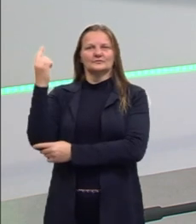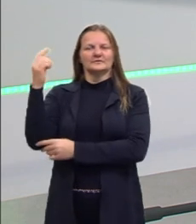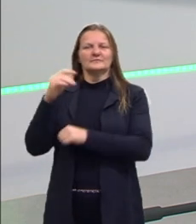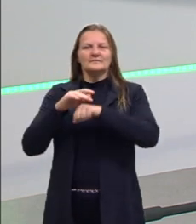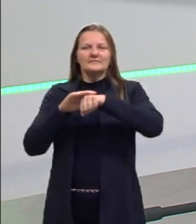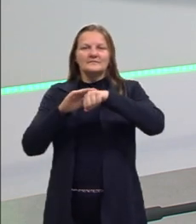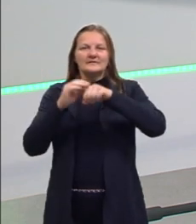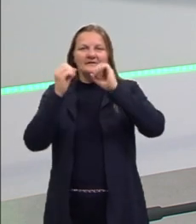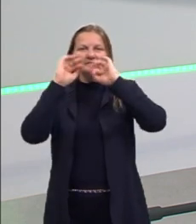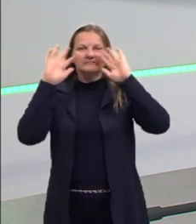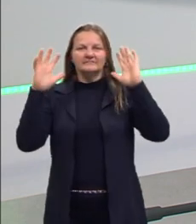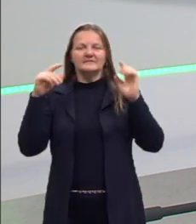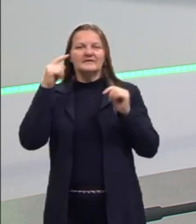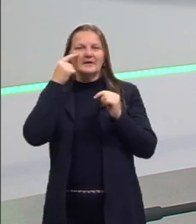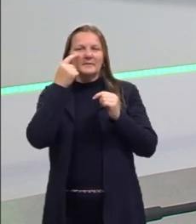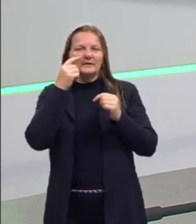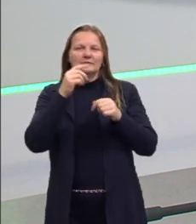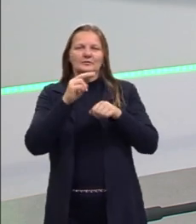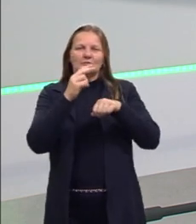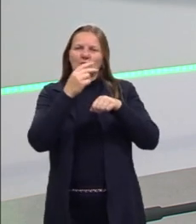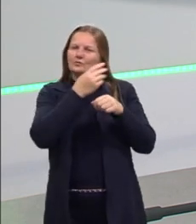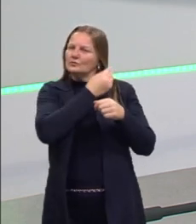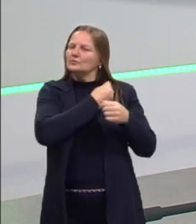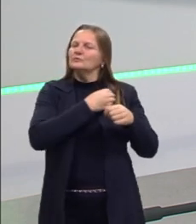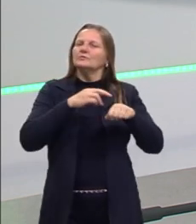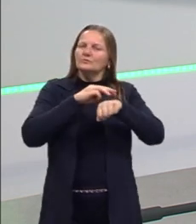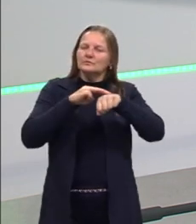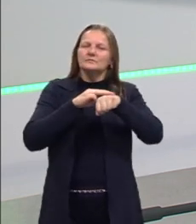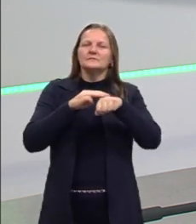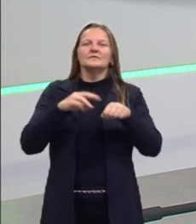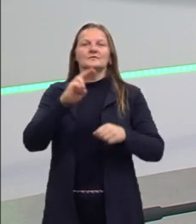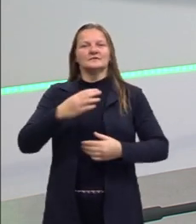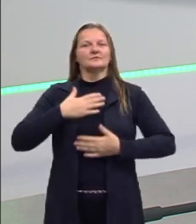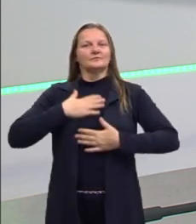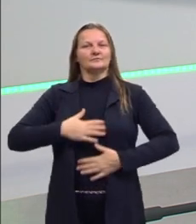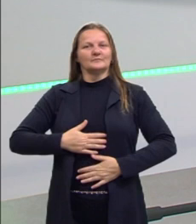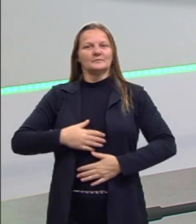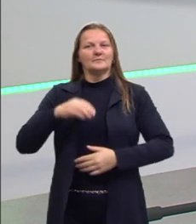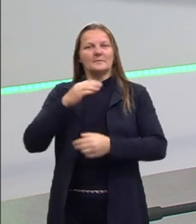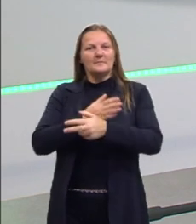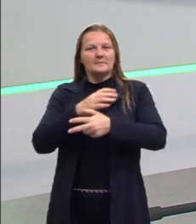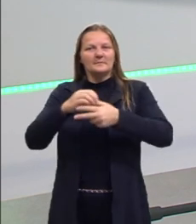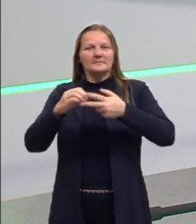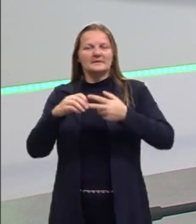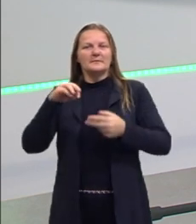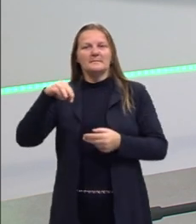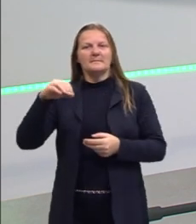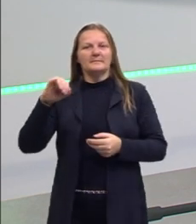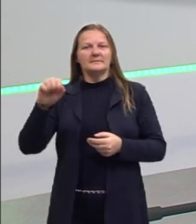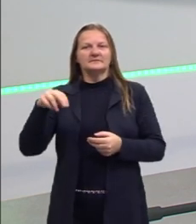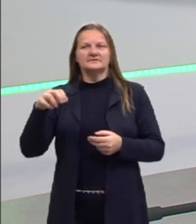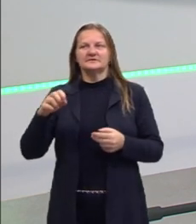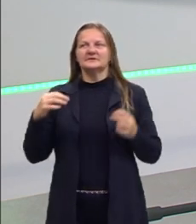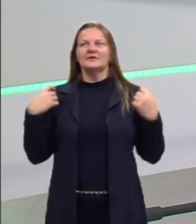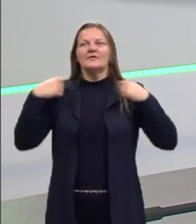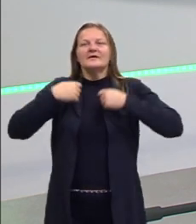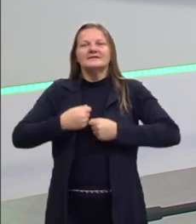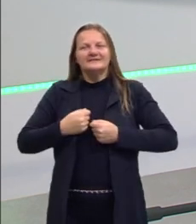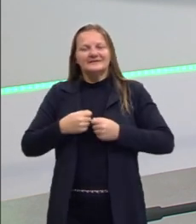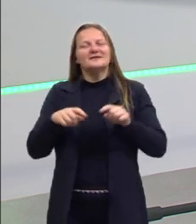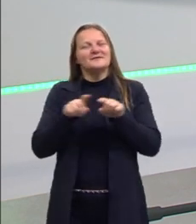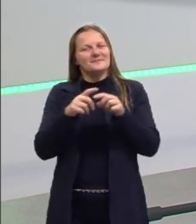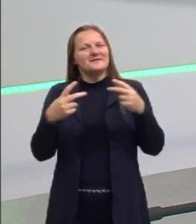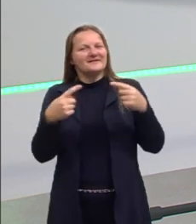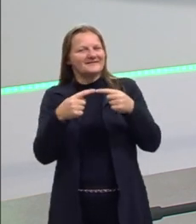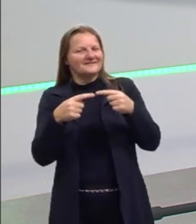pele clara, cabelos e olhos castanhos. Estou usando a camiseta do projeto pré-ENEM na cor magenta e um casaco da mesma